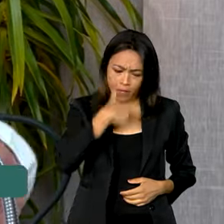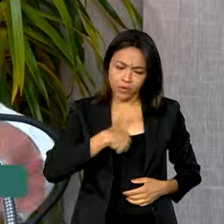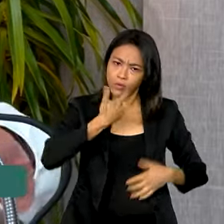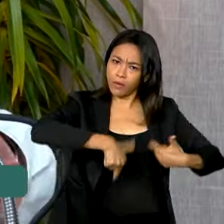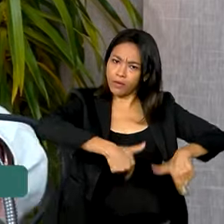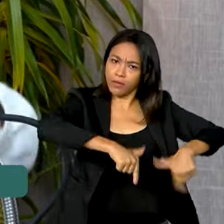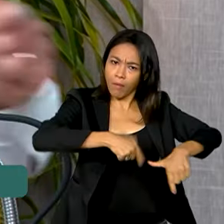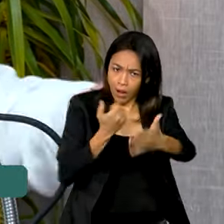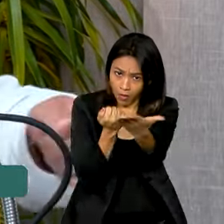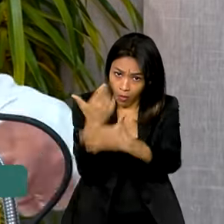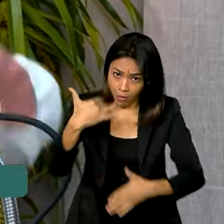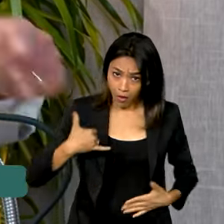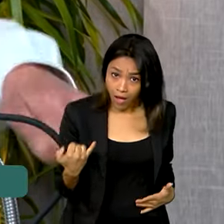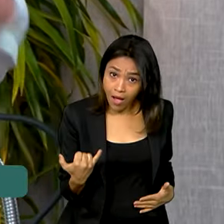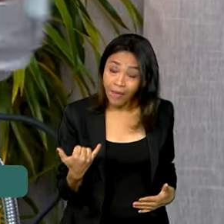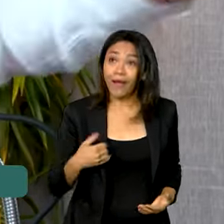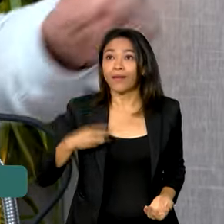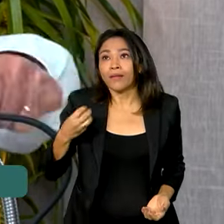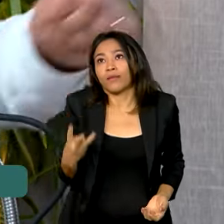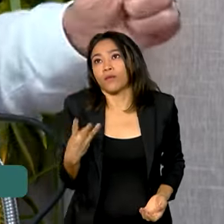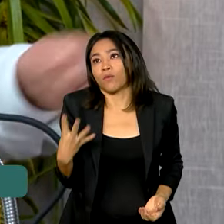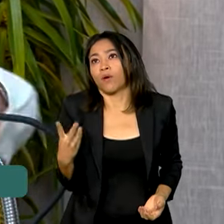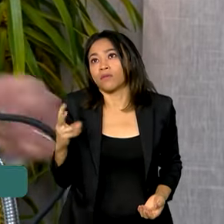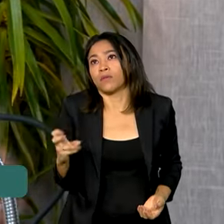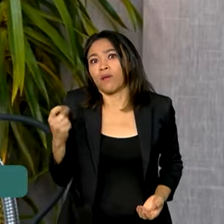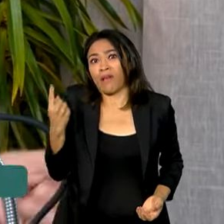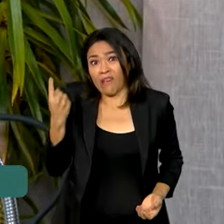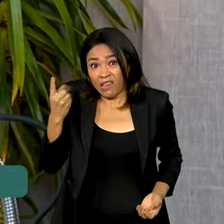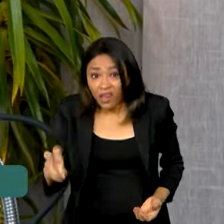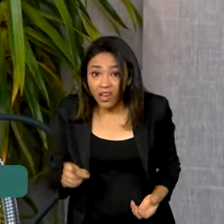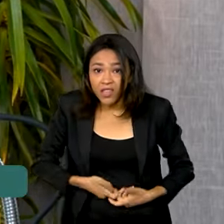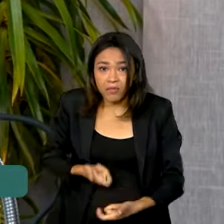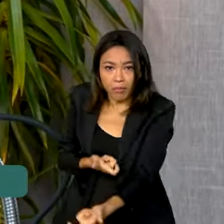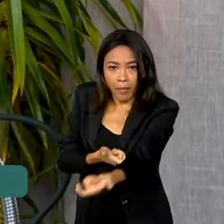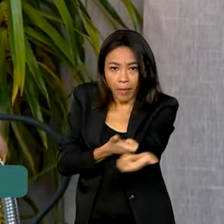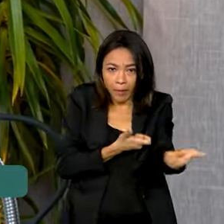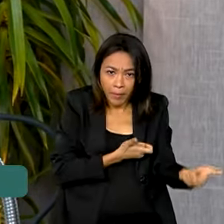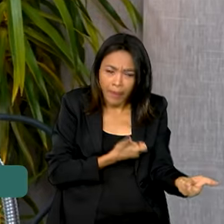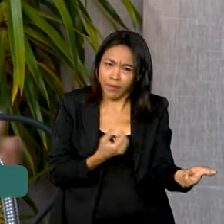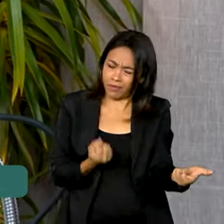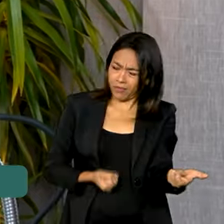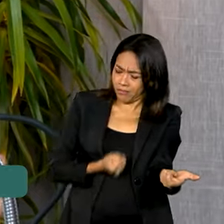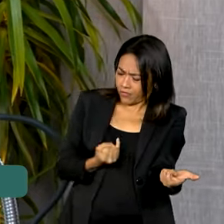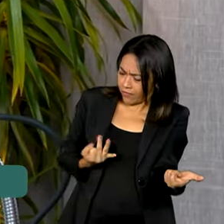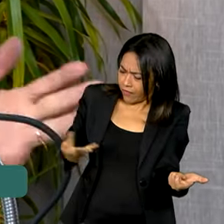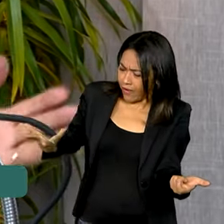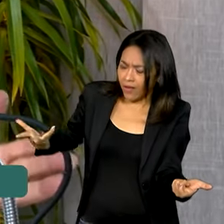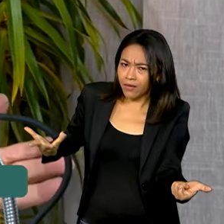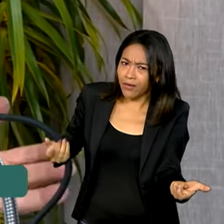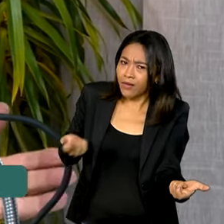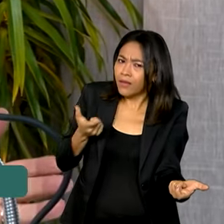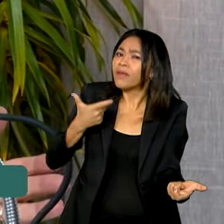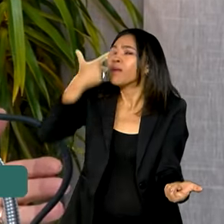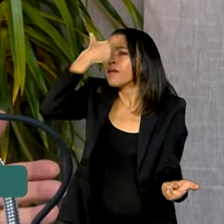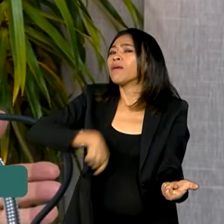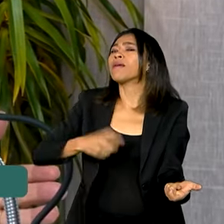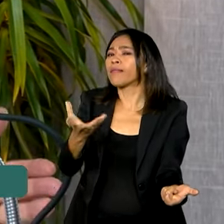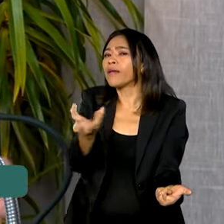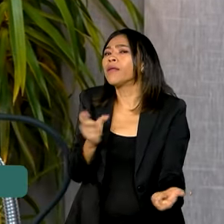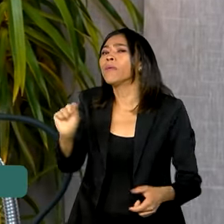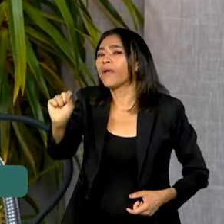arma, mas quem compra 3, 4, 5, 6, 10, 15 fuzil, compra metralhadora, compra revolta, compra pistola. O que esse cara quer?